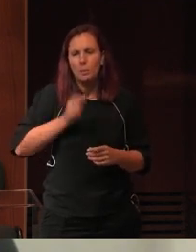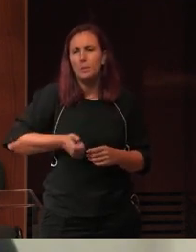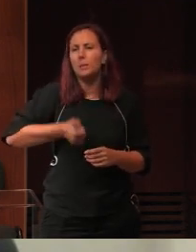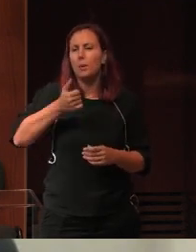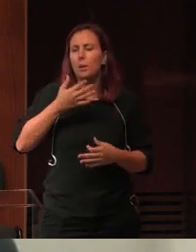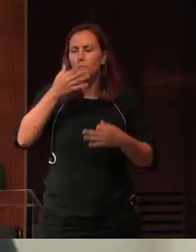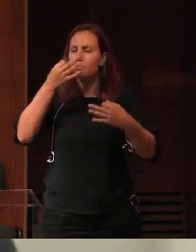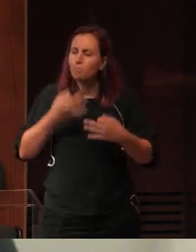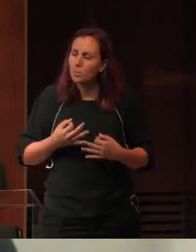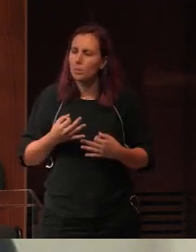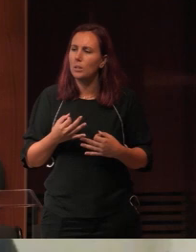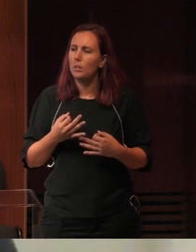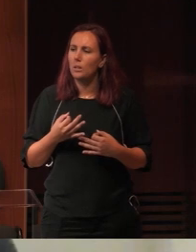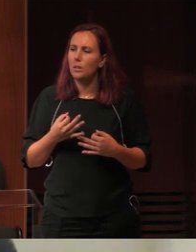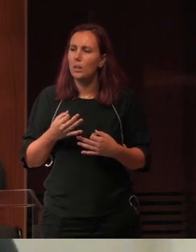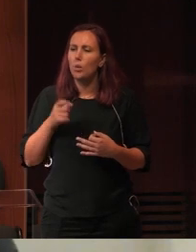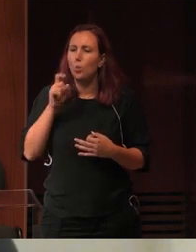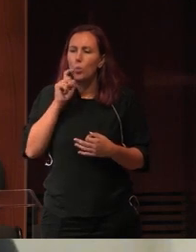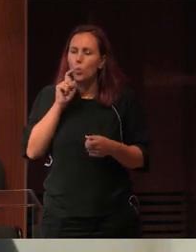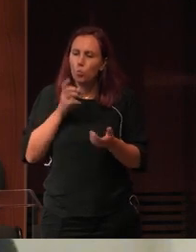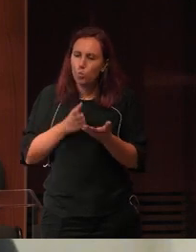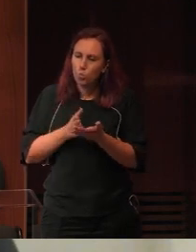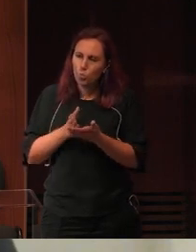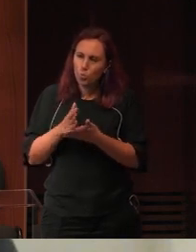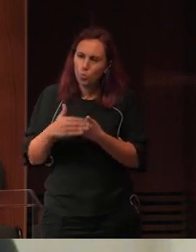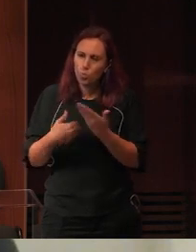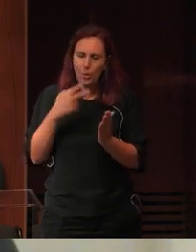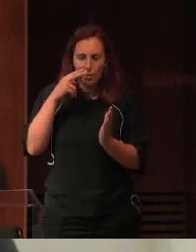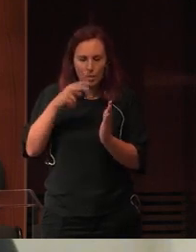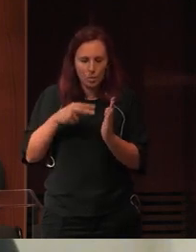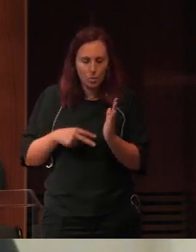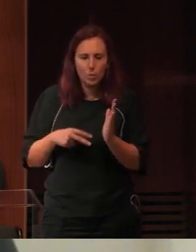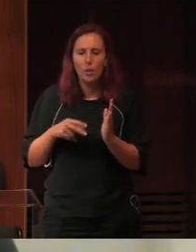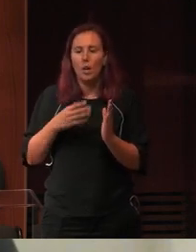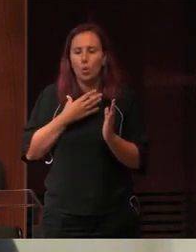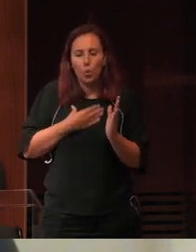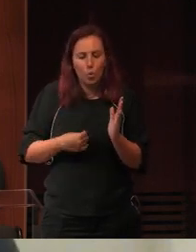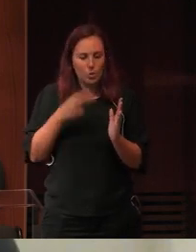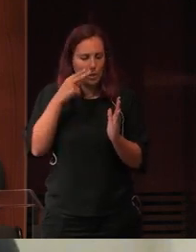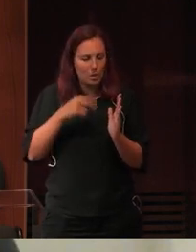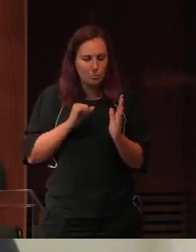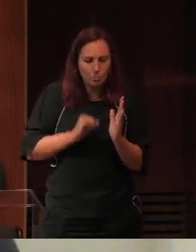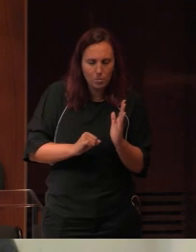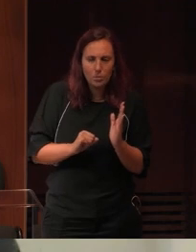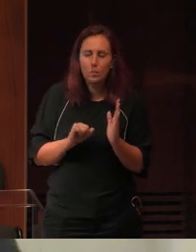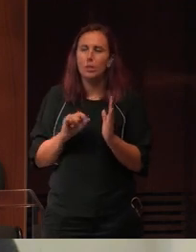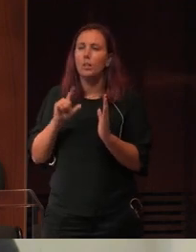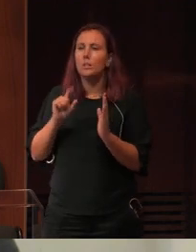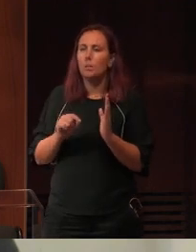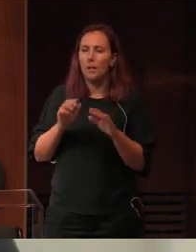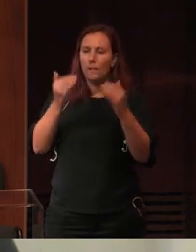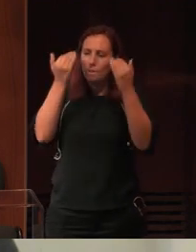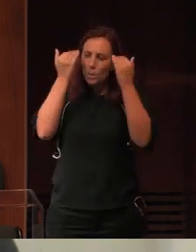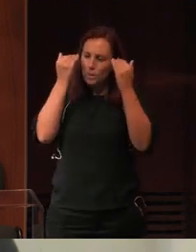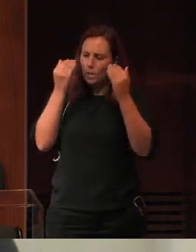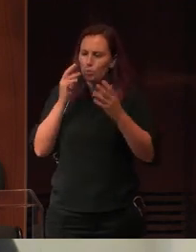garantes desta preservação da leitura, do gosto pela leitura. Temos dados do